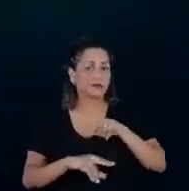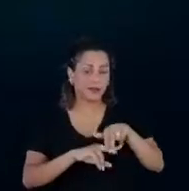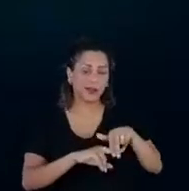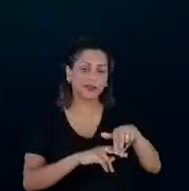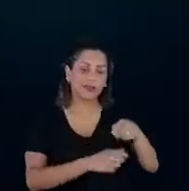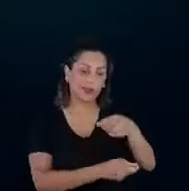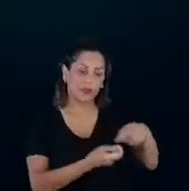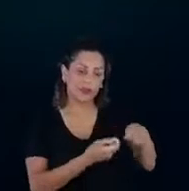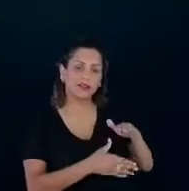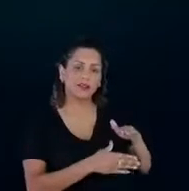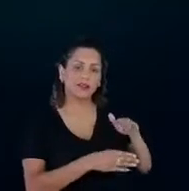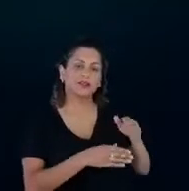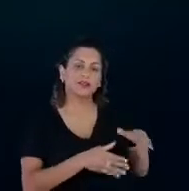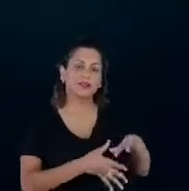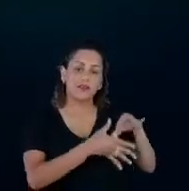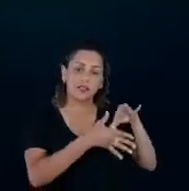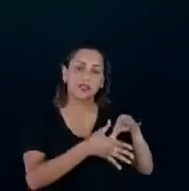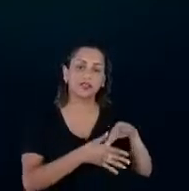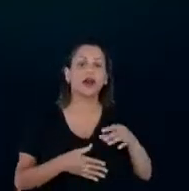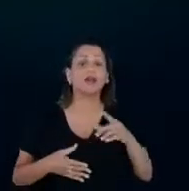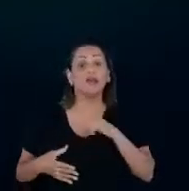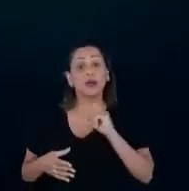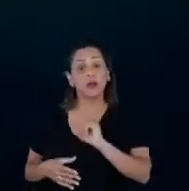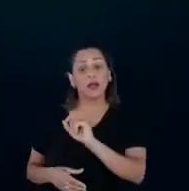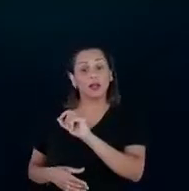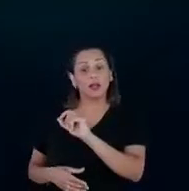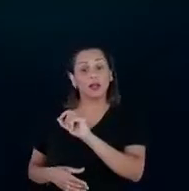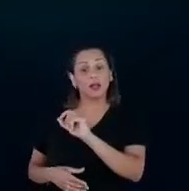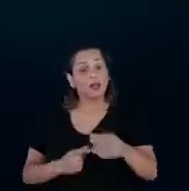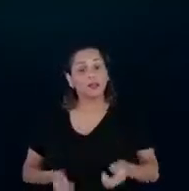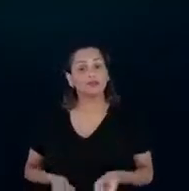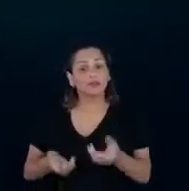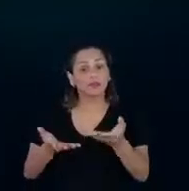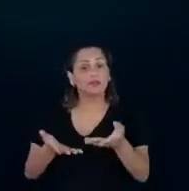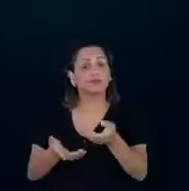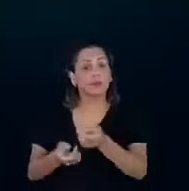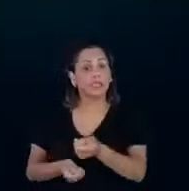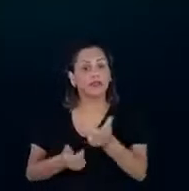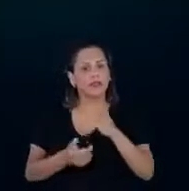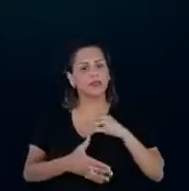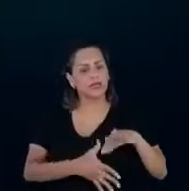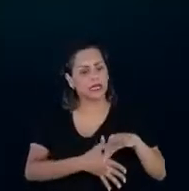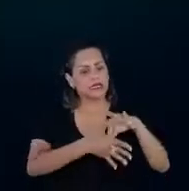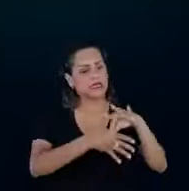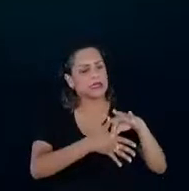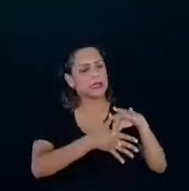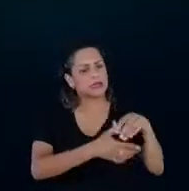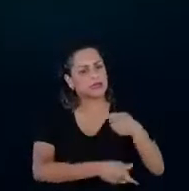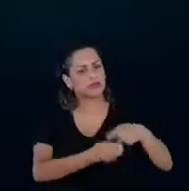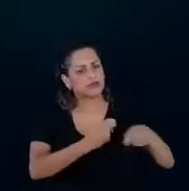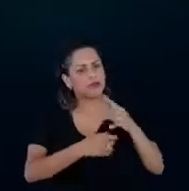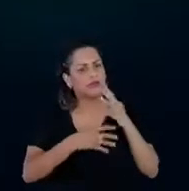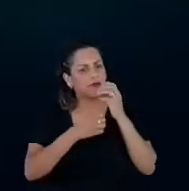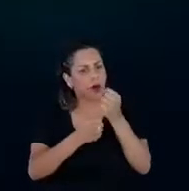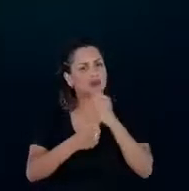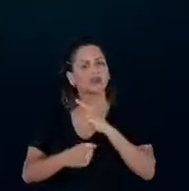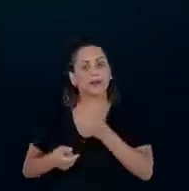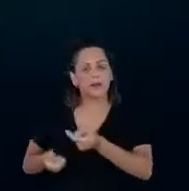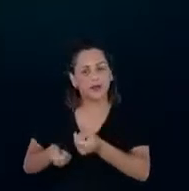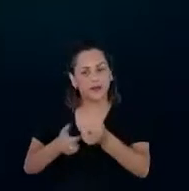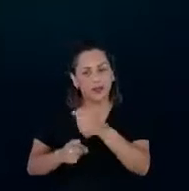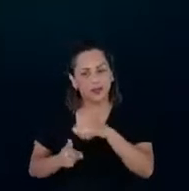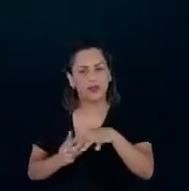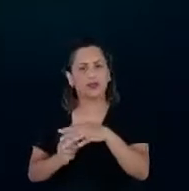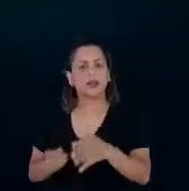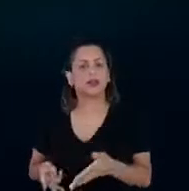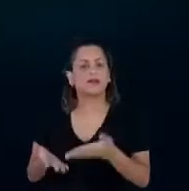benefícios para a sociedade. Então, a gente tem uma governança forte, benefícios sociais que são entregues, que estão descritos